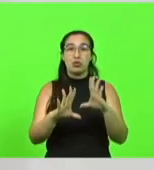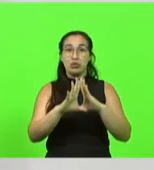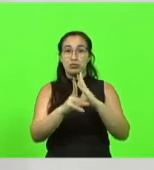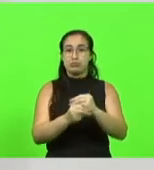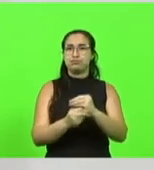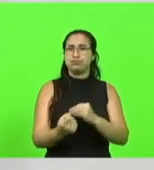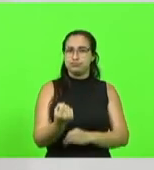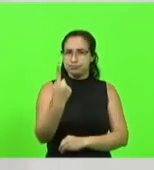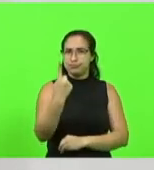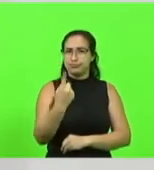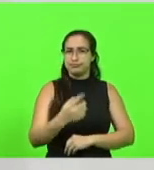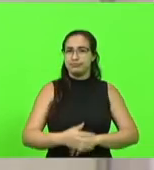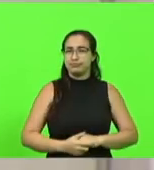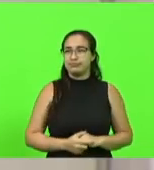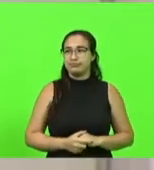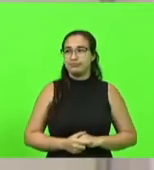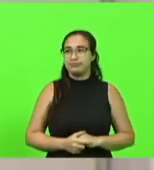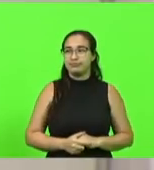sacanagem